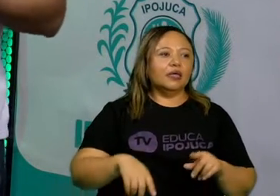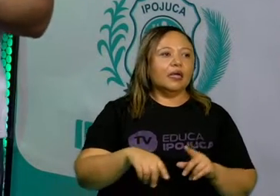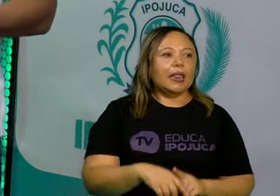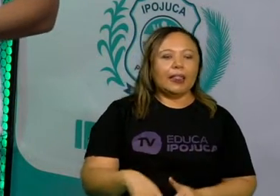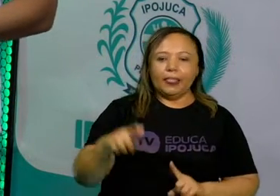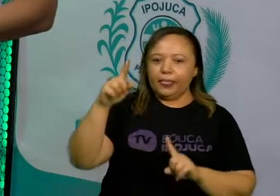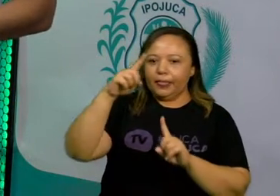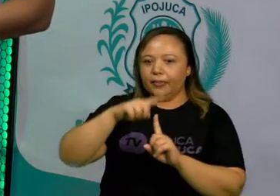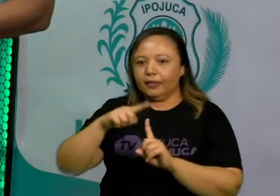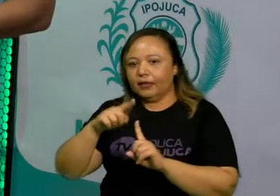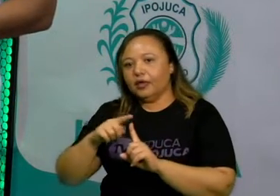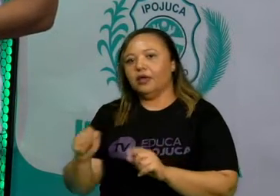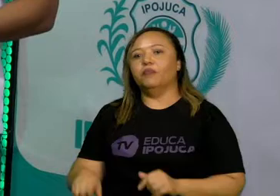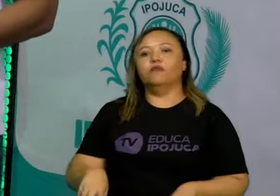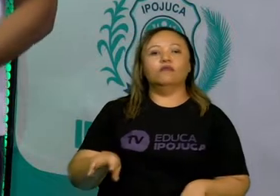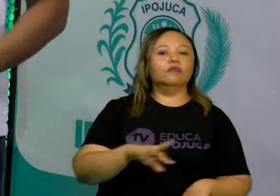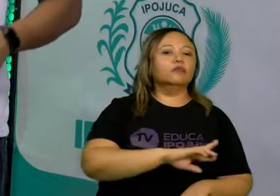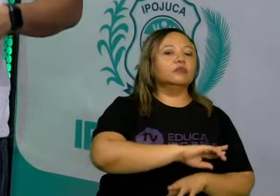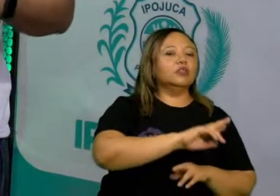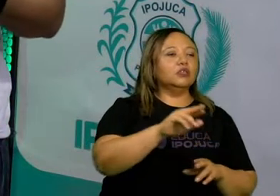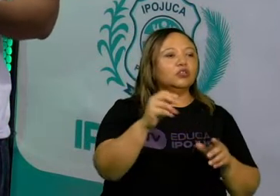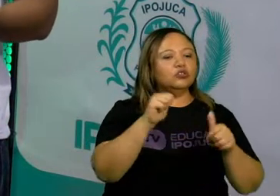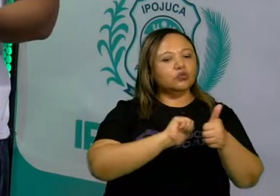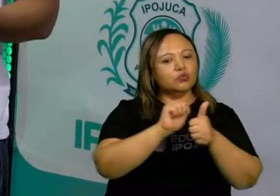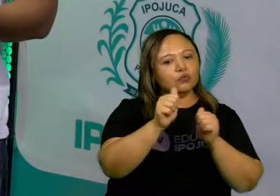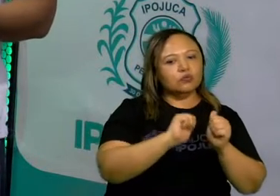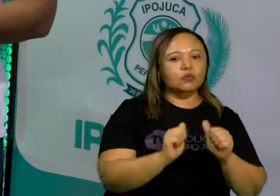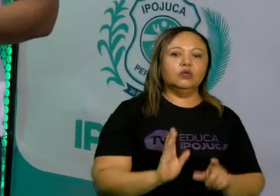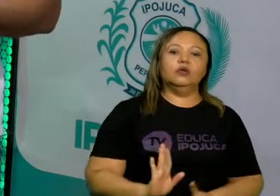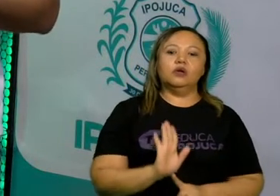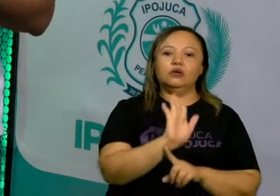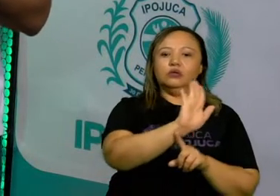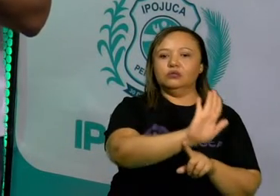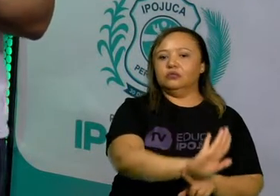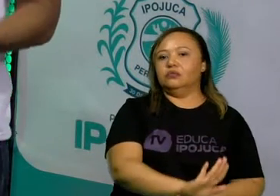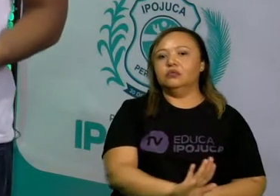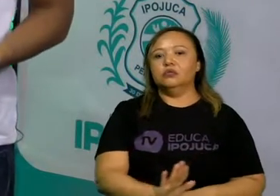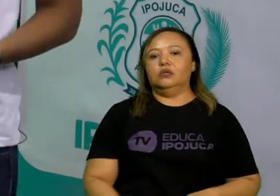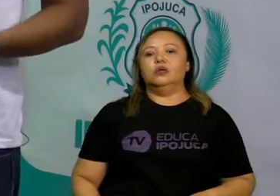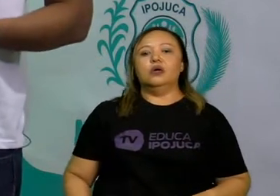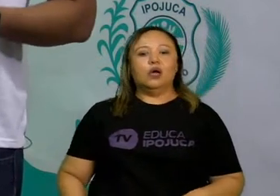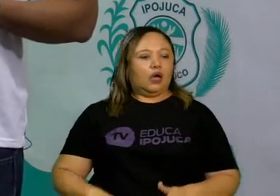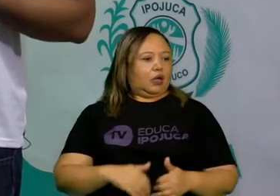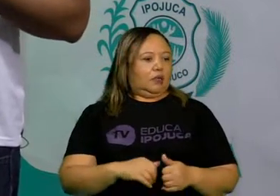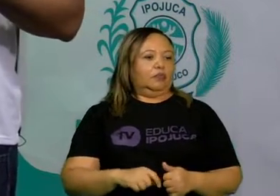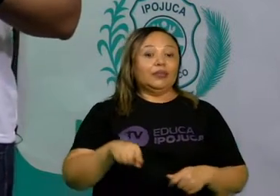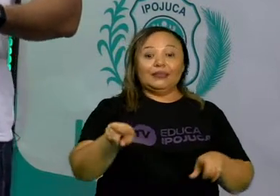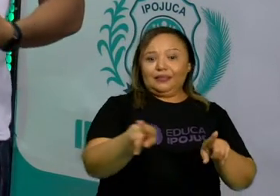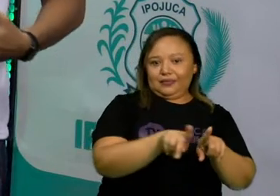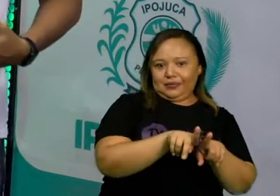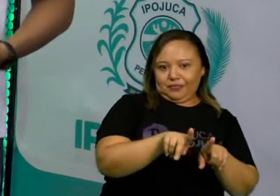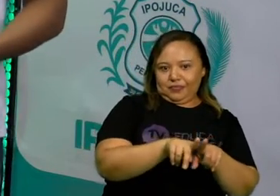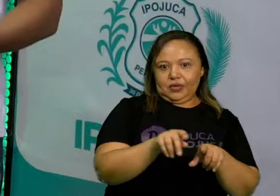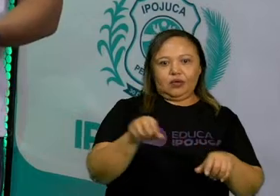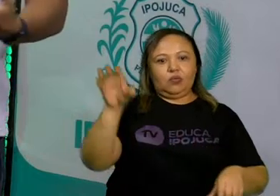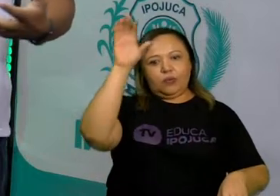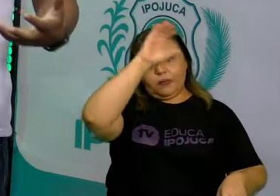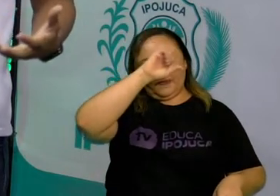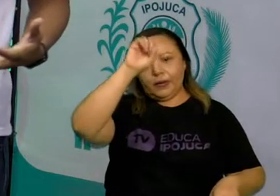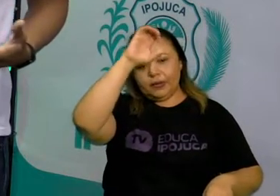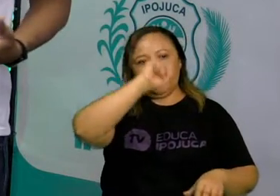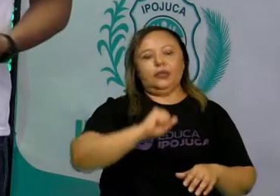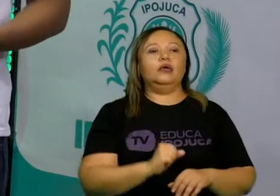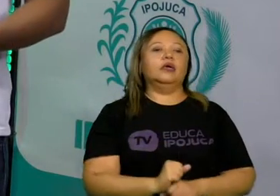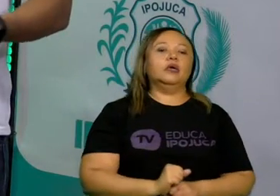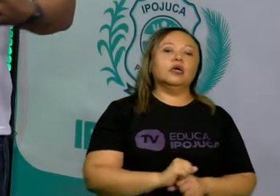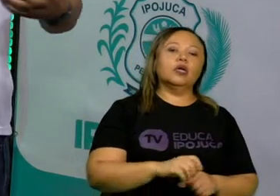trata aqui nas aulas de Educação Física. A gente vai ver o jogo como meio também de lazer, como uma forma de expressar